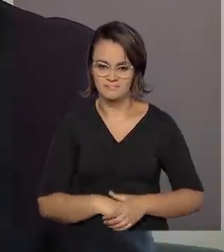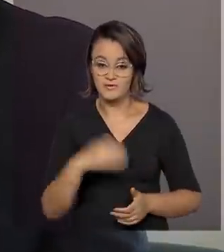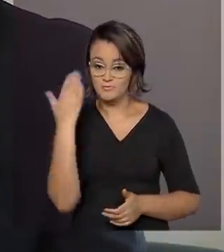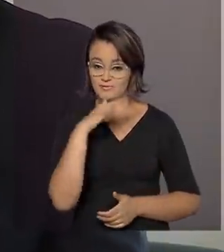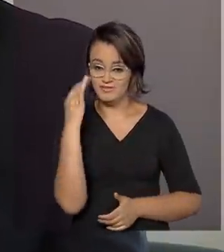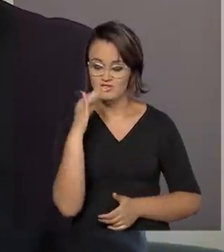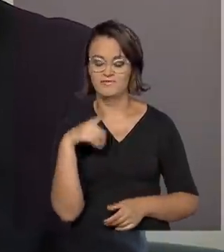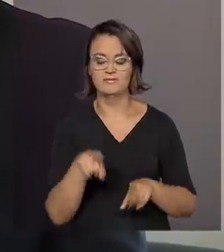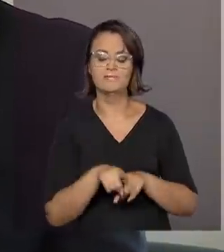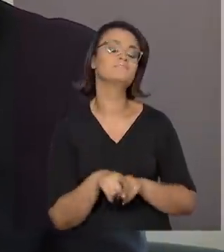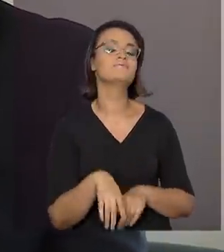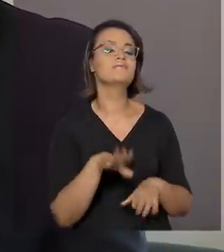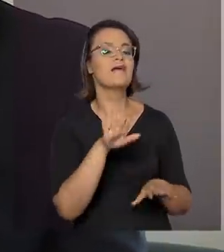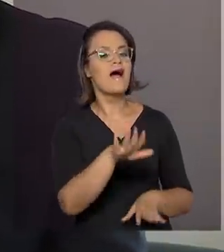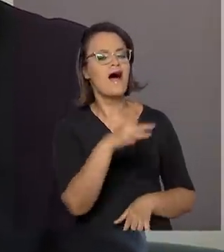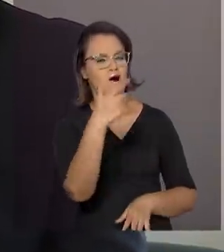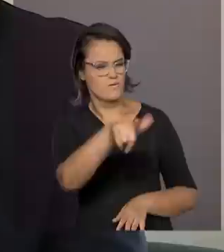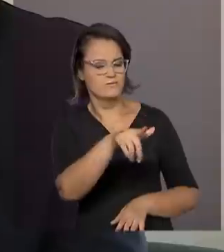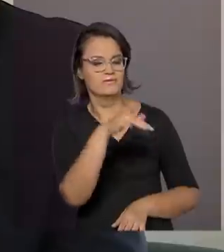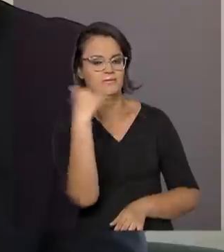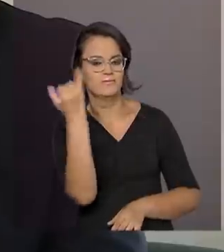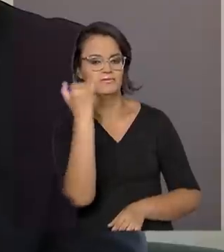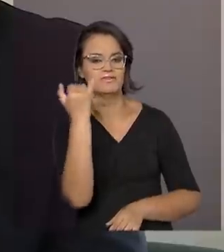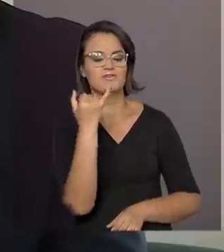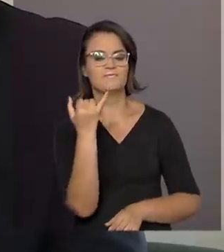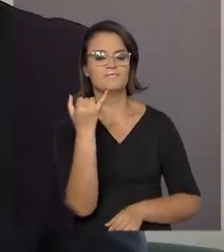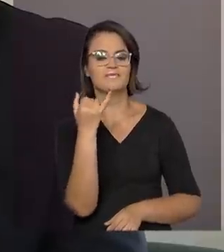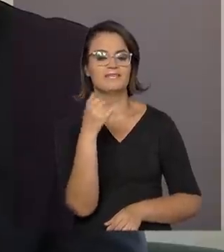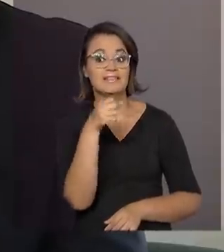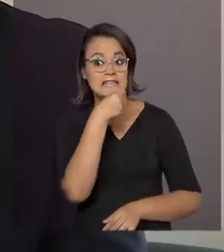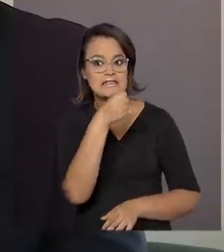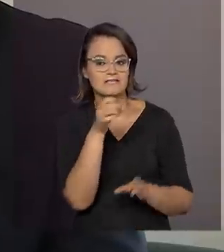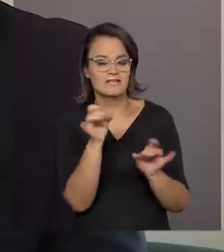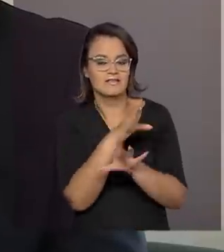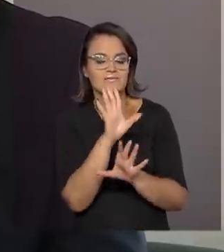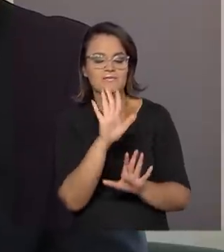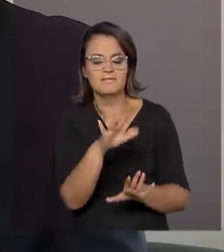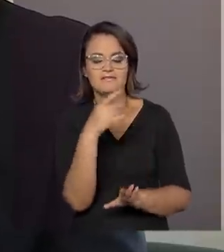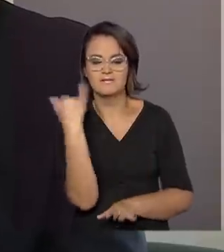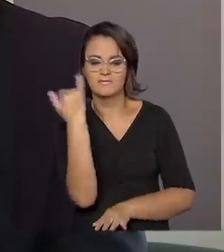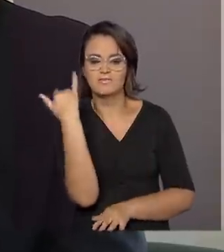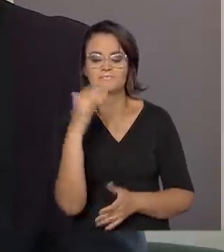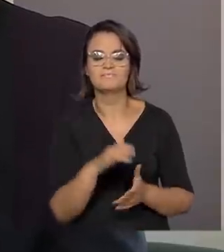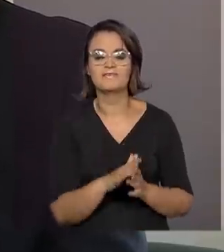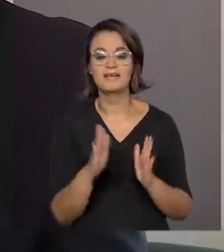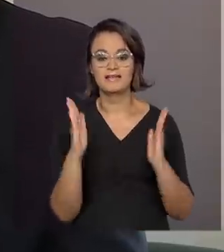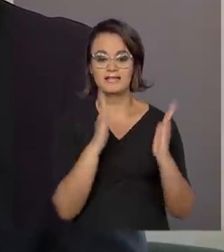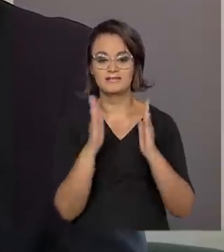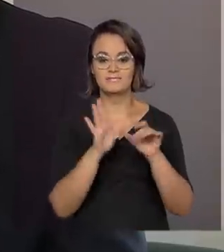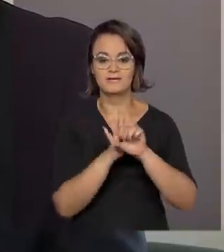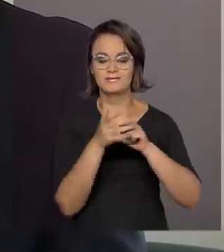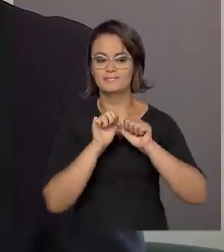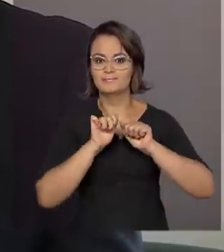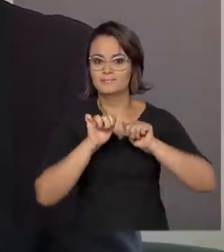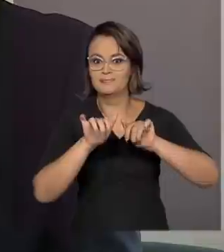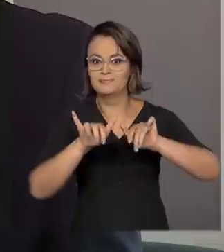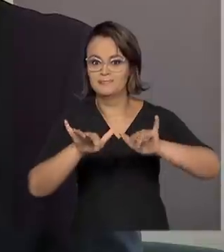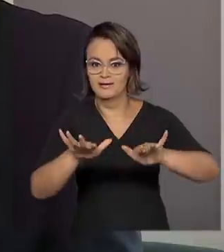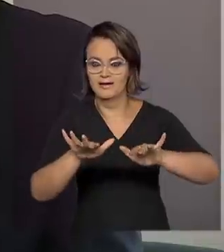gente não pode deixar de comentar esse assunto, a nossa entrevista está acabando, mas é importante. Pandemia ocorreu,